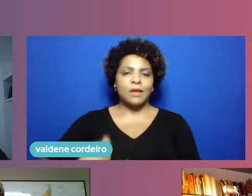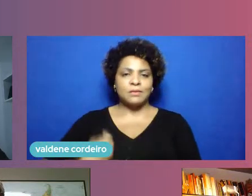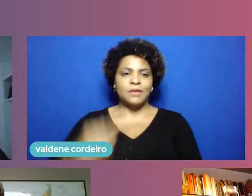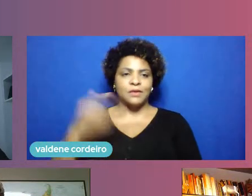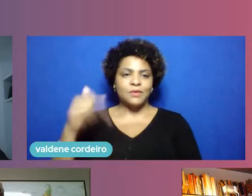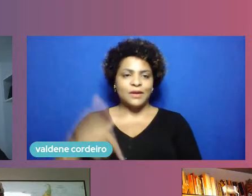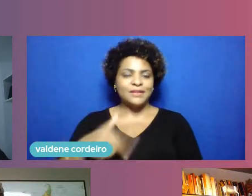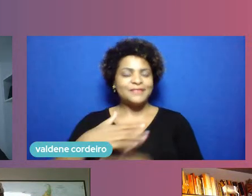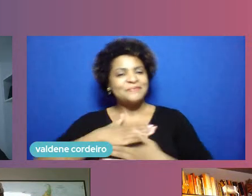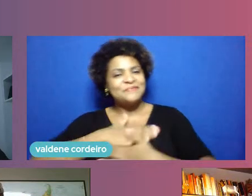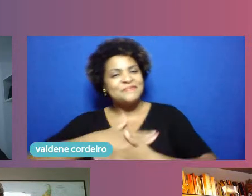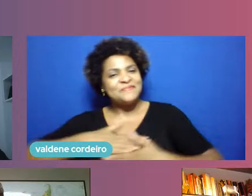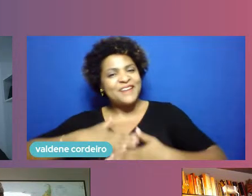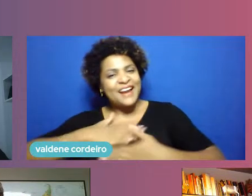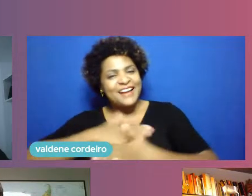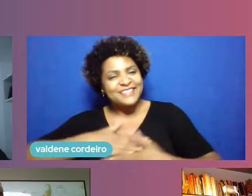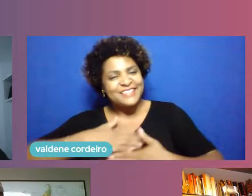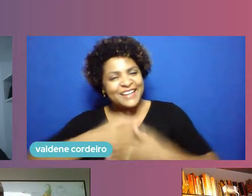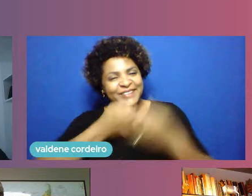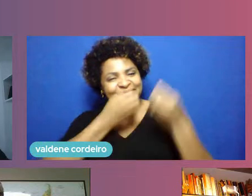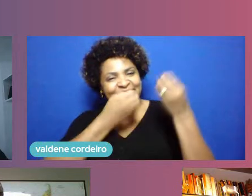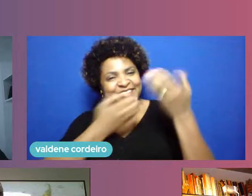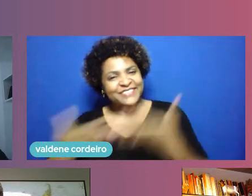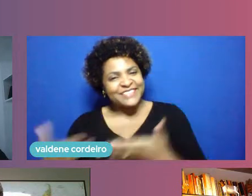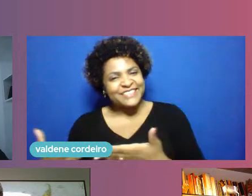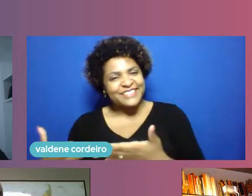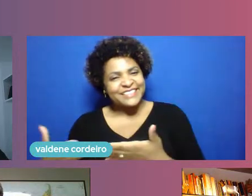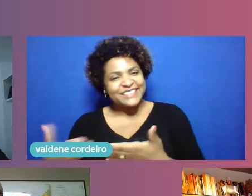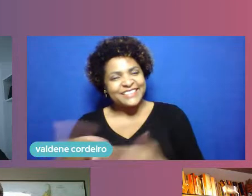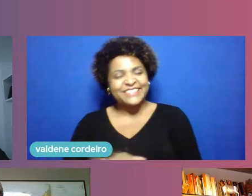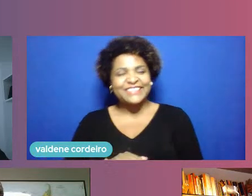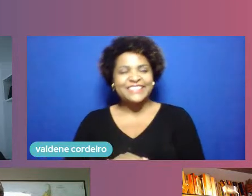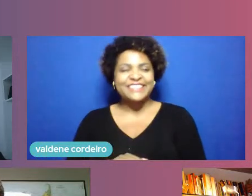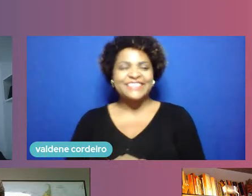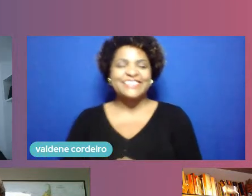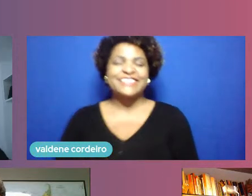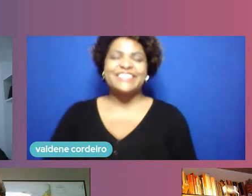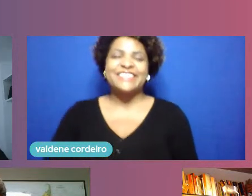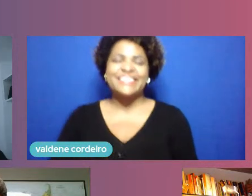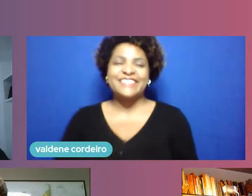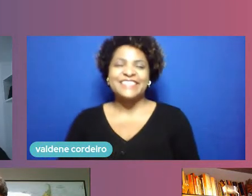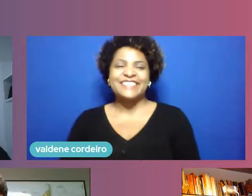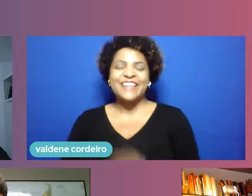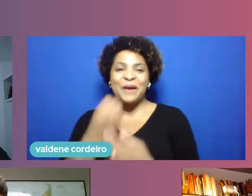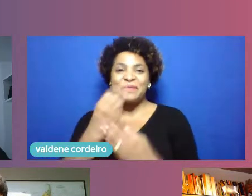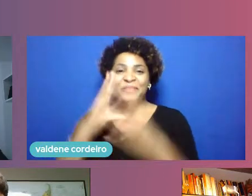Rafael. Seja muito bem-vindo. Boa noite, Manu. Prazer, minha provável prima.